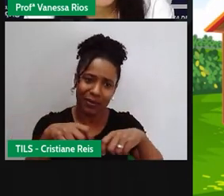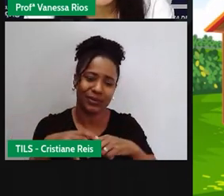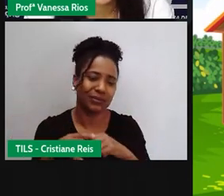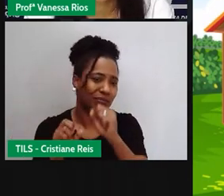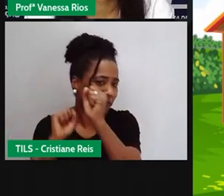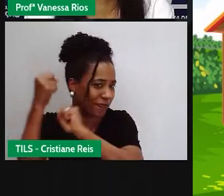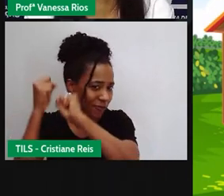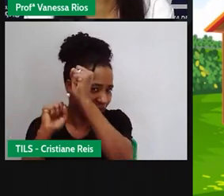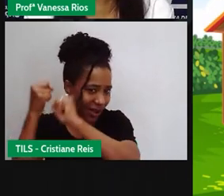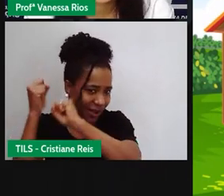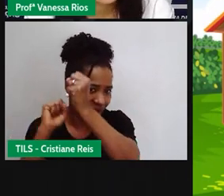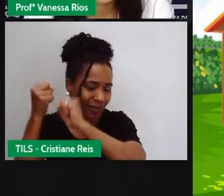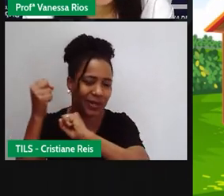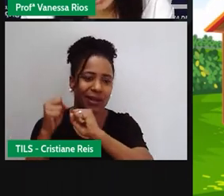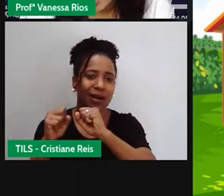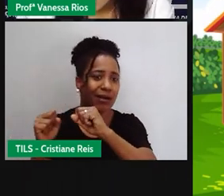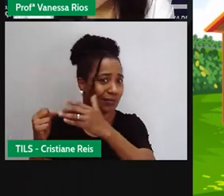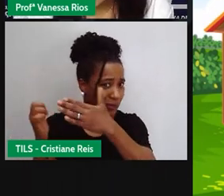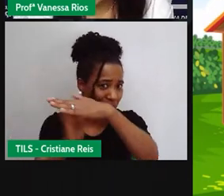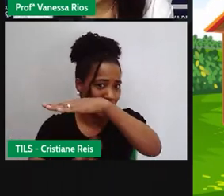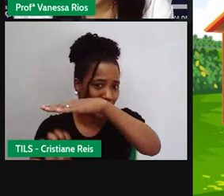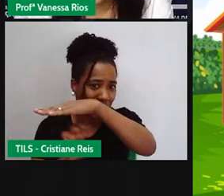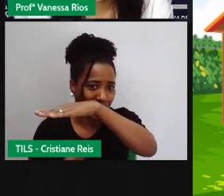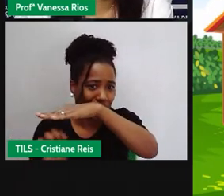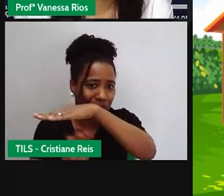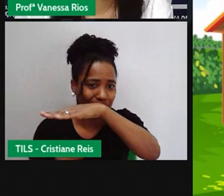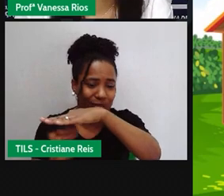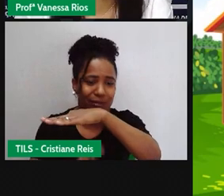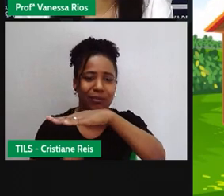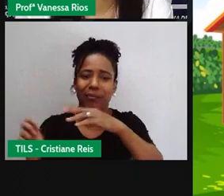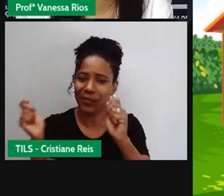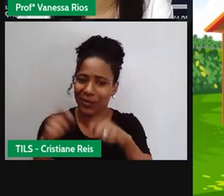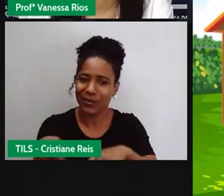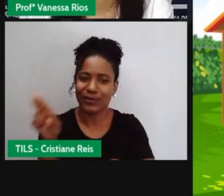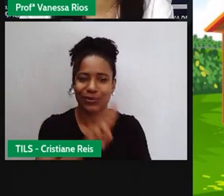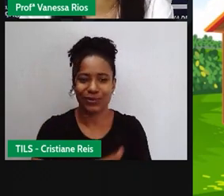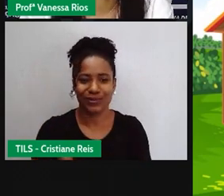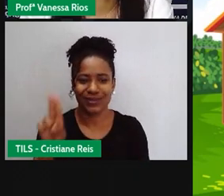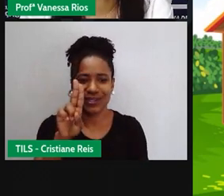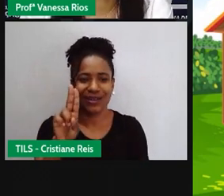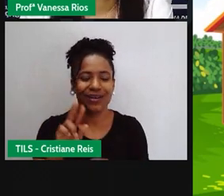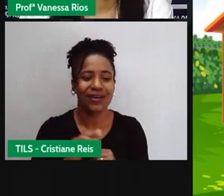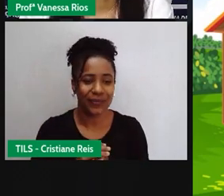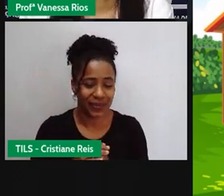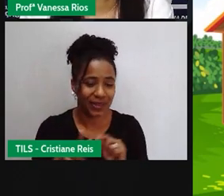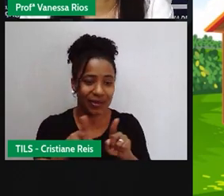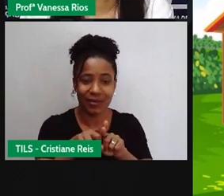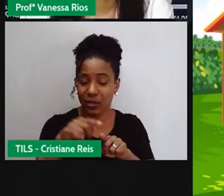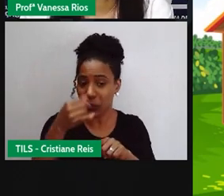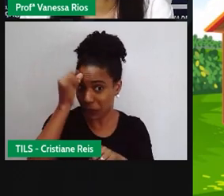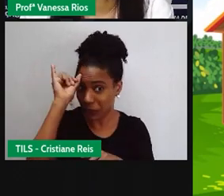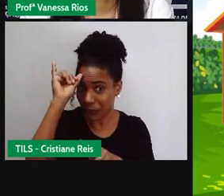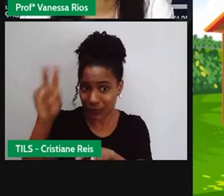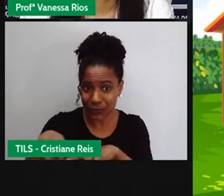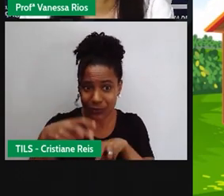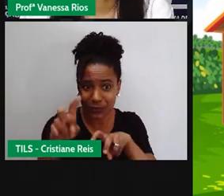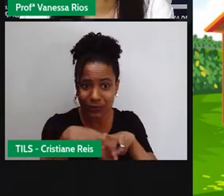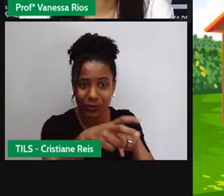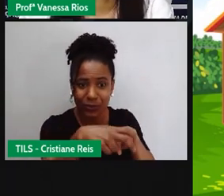uma fábrica, né, uma indústria também pode fazer a utilização, além de fazendas e outros